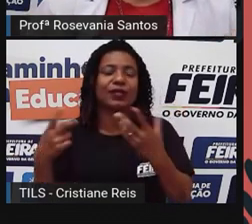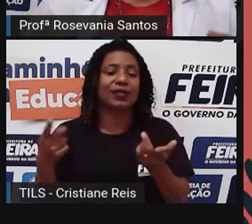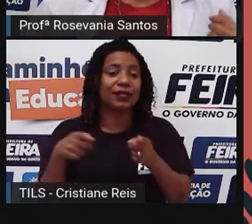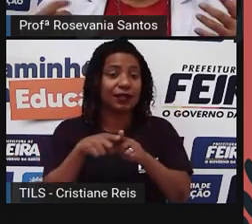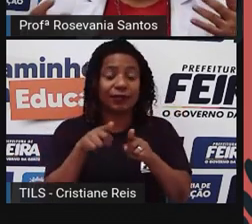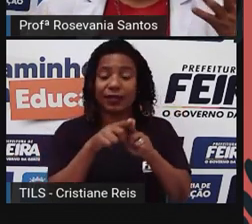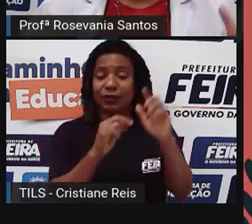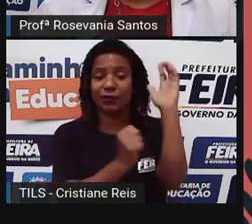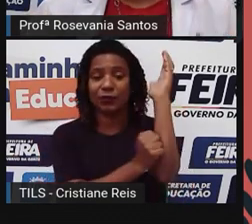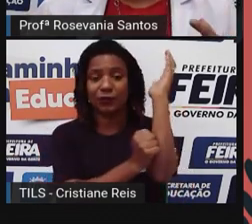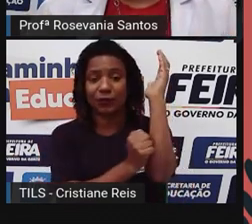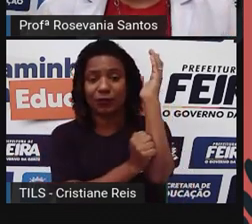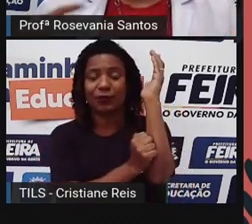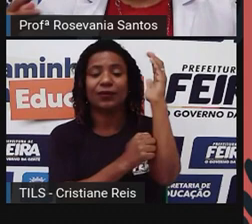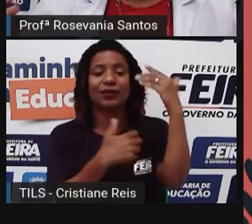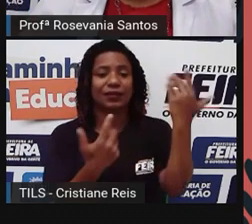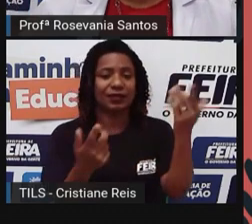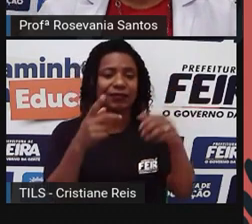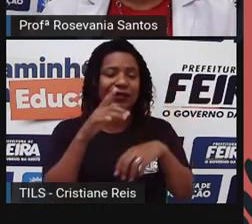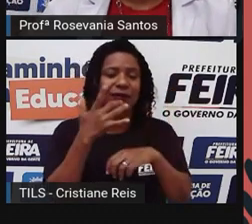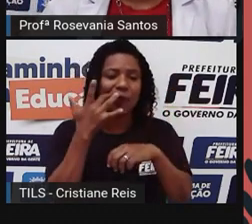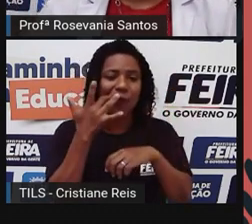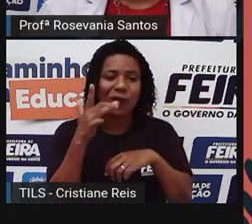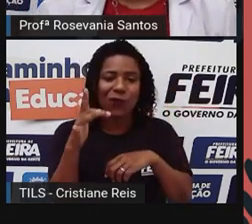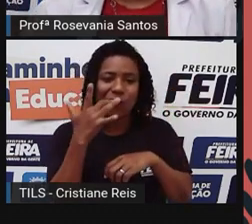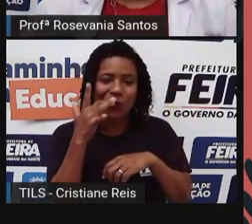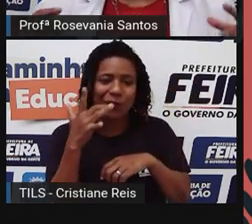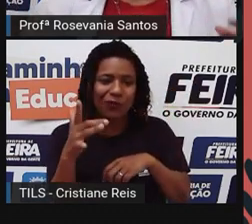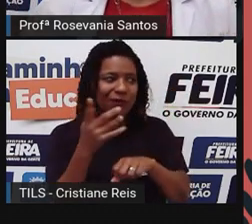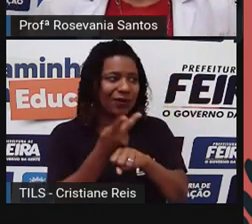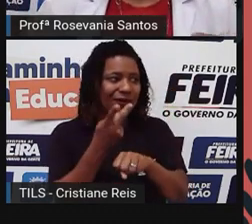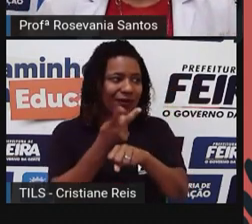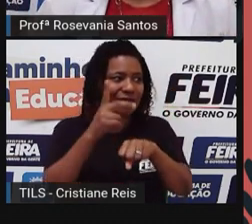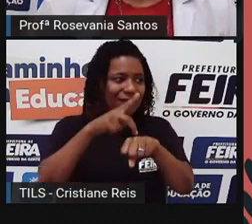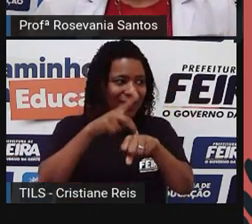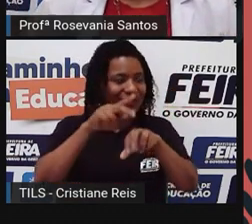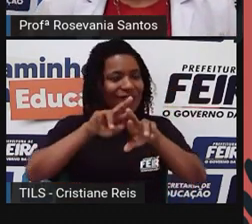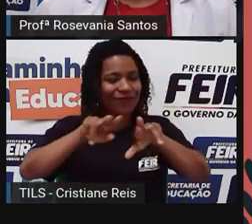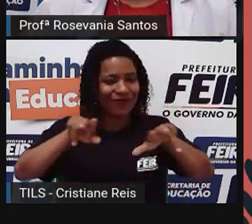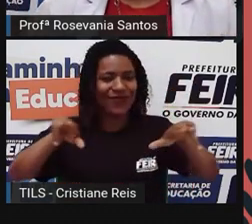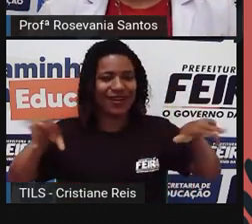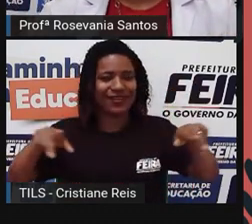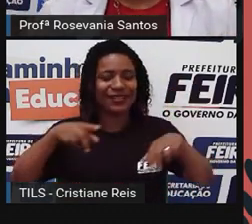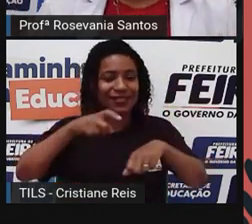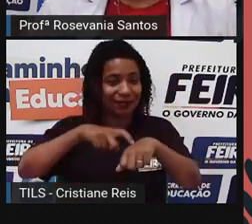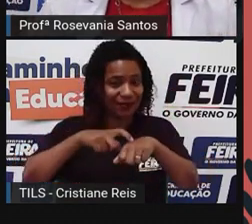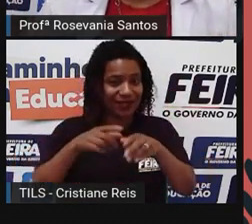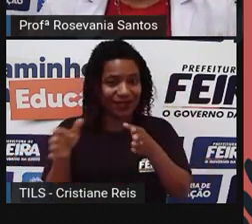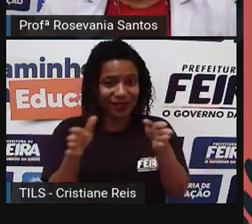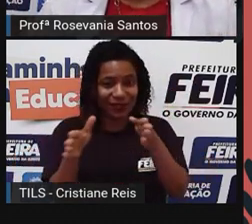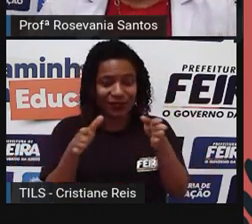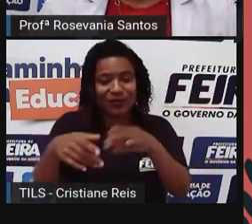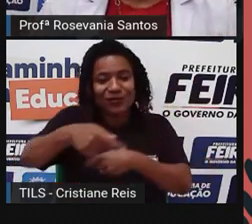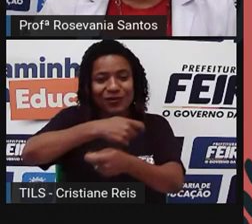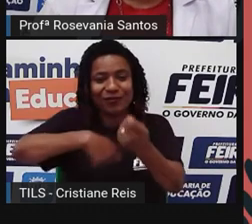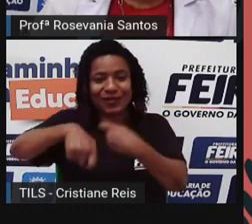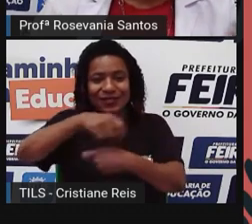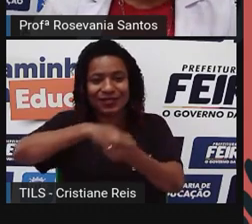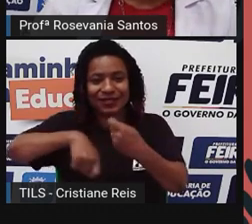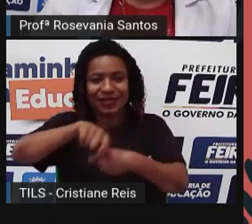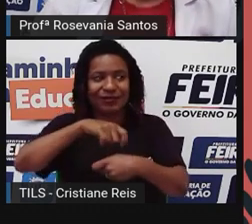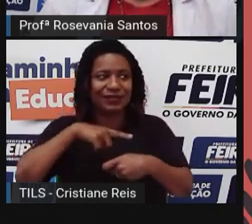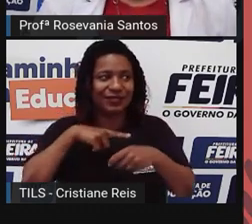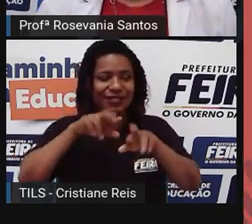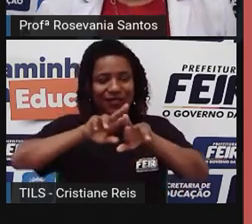essa questão da mineração. Então, esse período do capitalismo comercial estava muito voltado a essas atividades. Mas